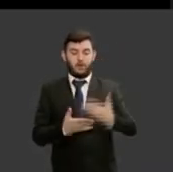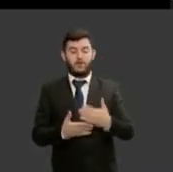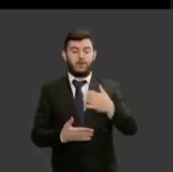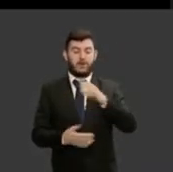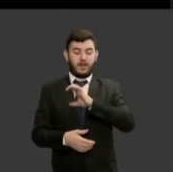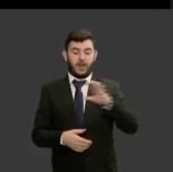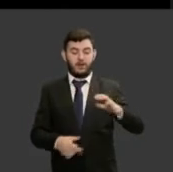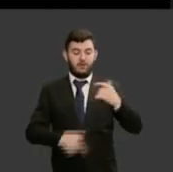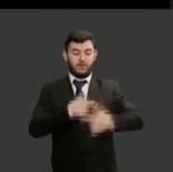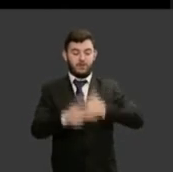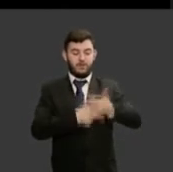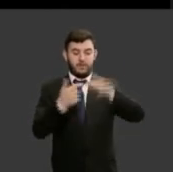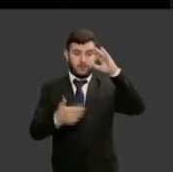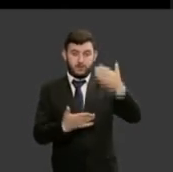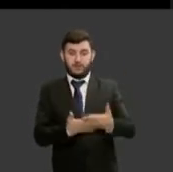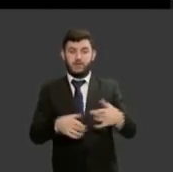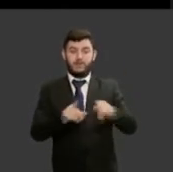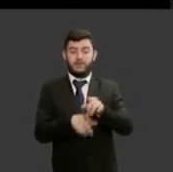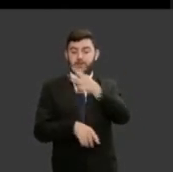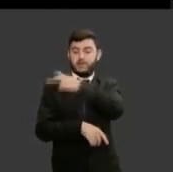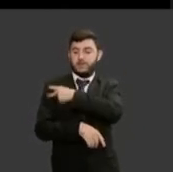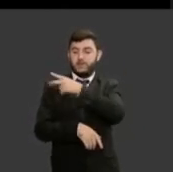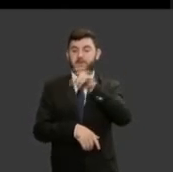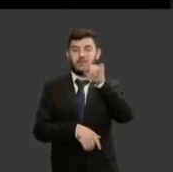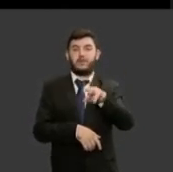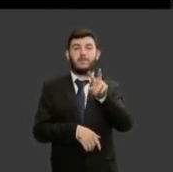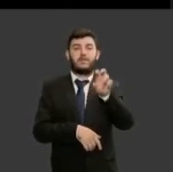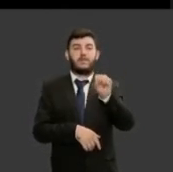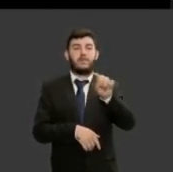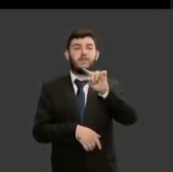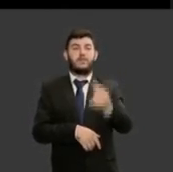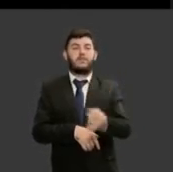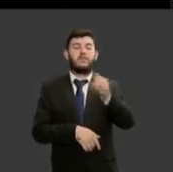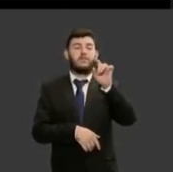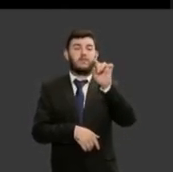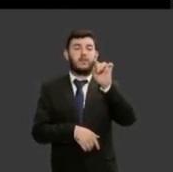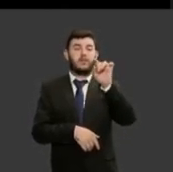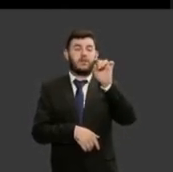54,7% pode passar por favor